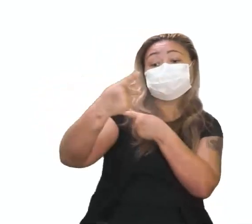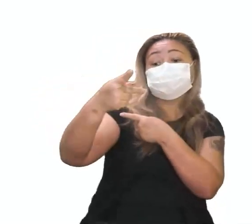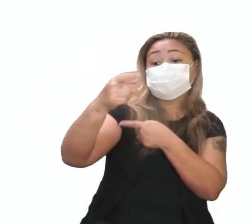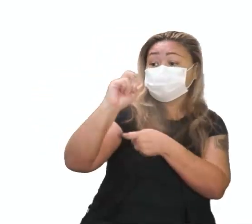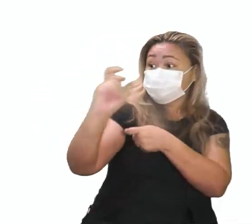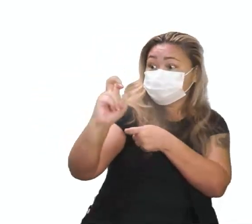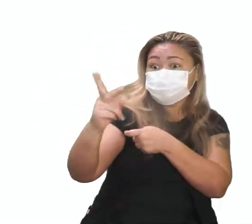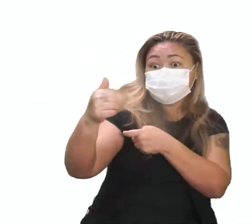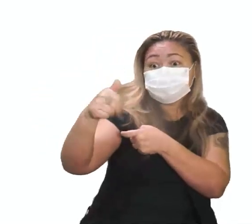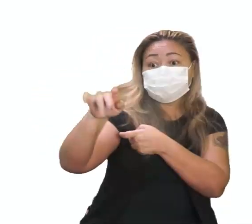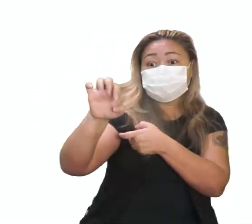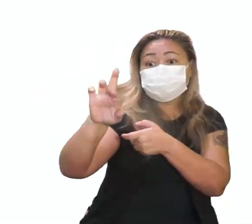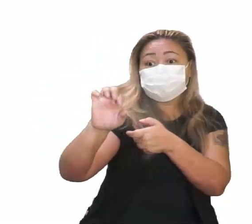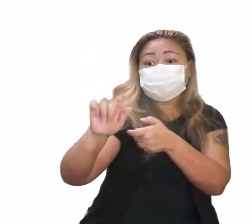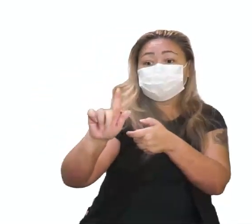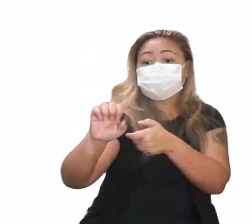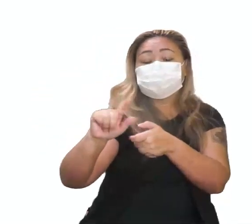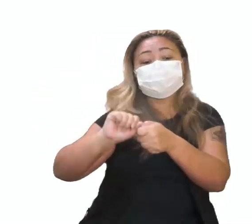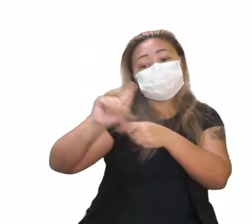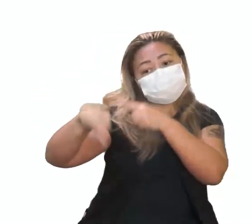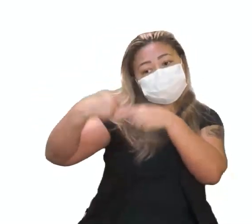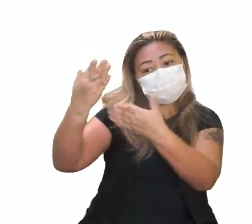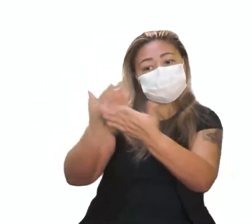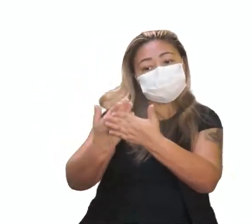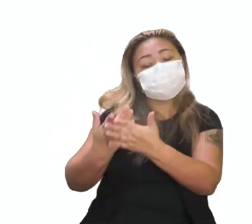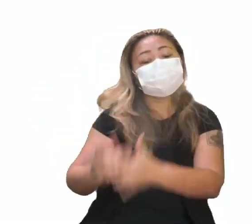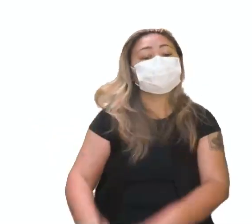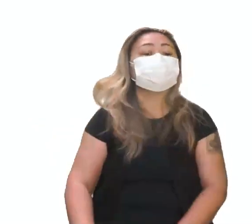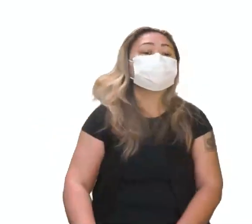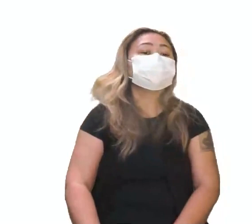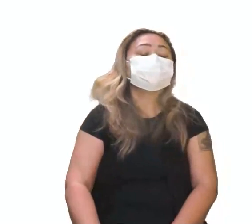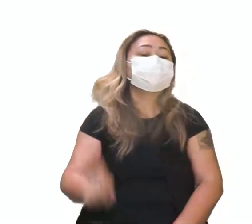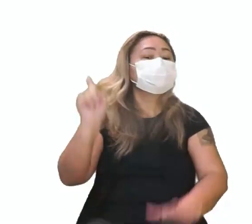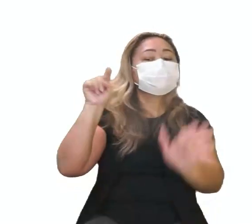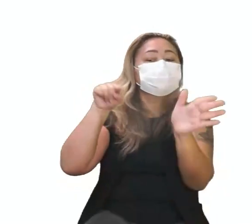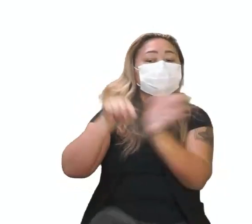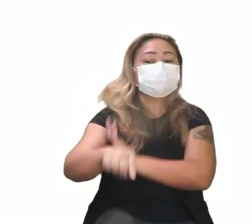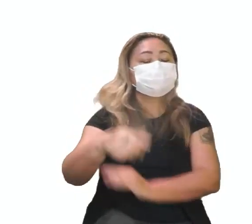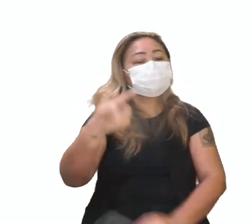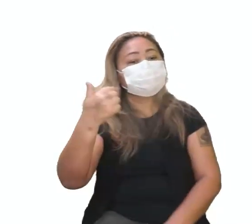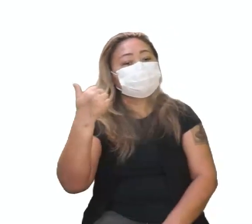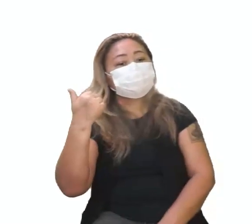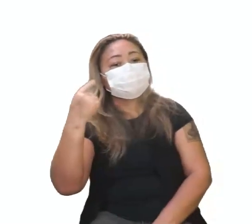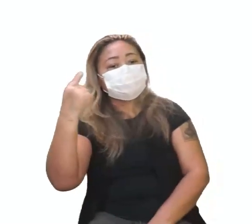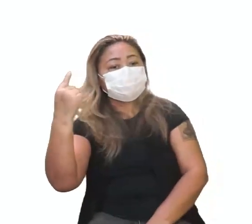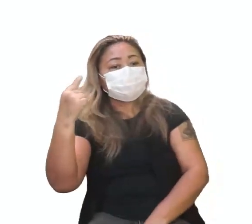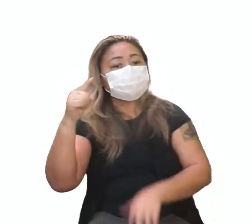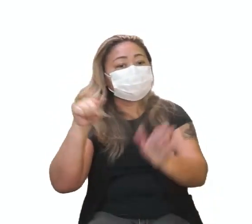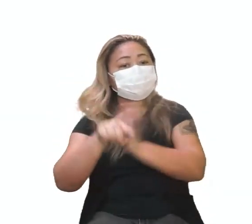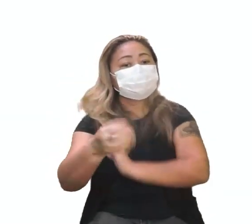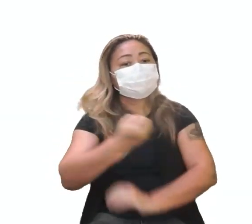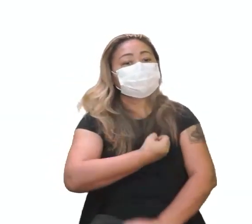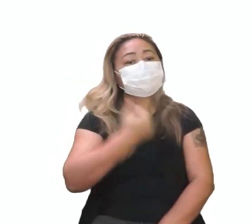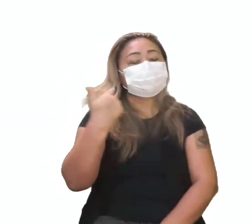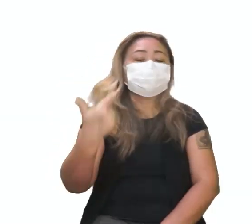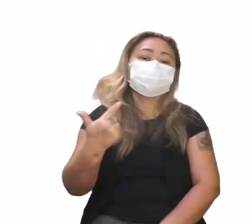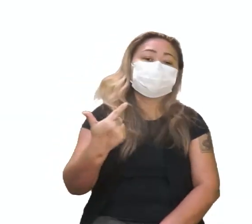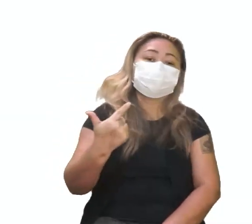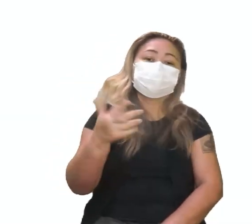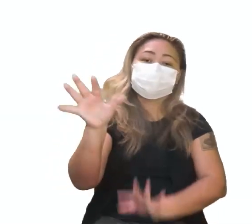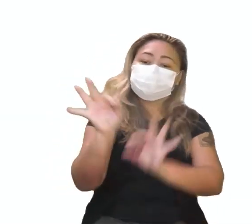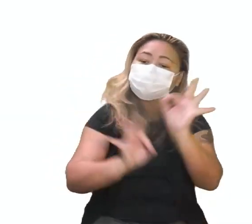aulas, a gente vai falar um pouquinho mais disso. Então, vamos para a próxima questão. Olha lá, a questão de número dois.